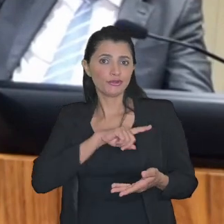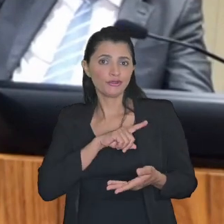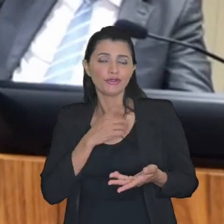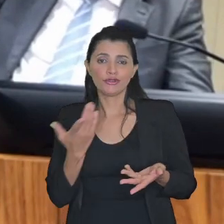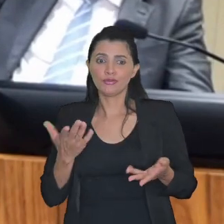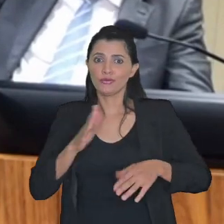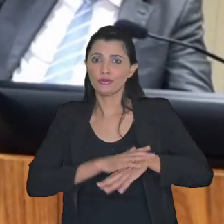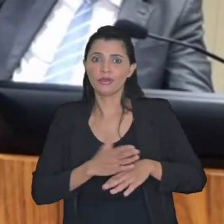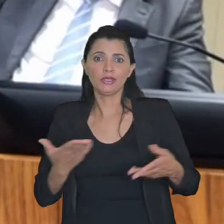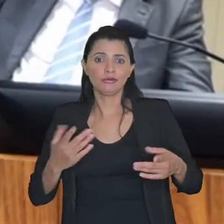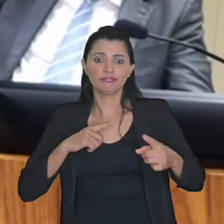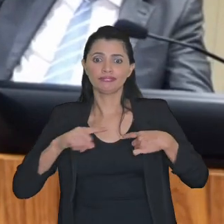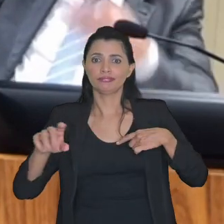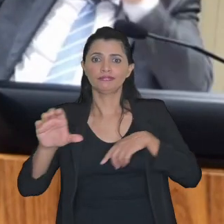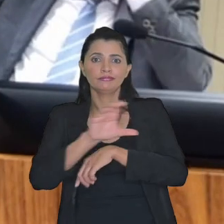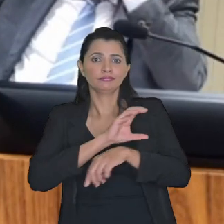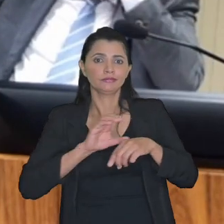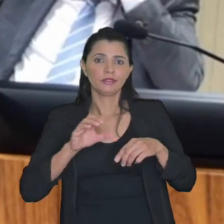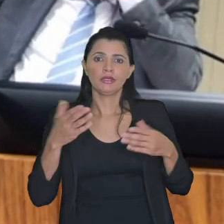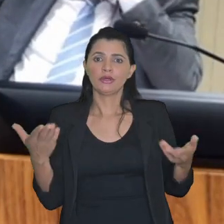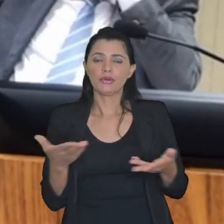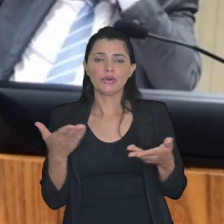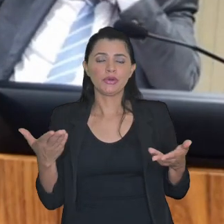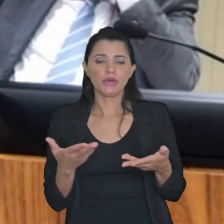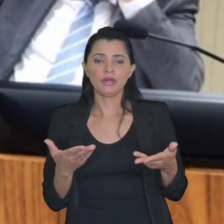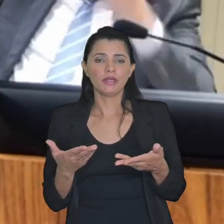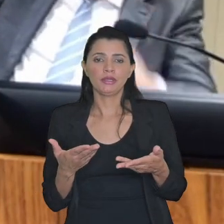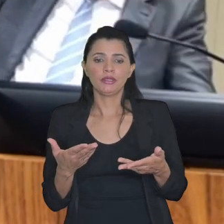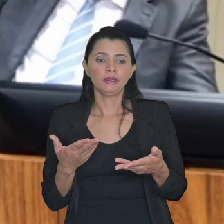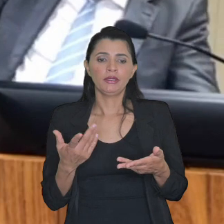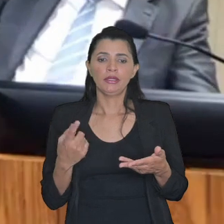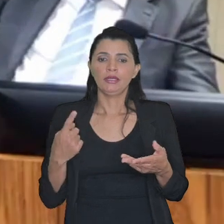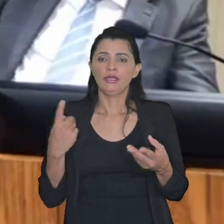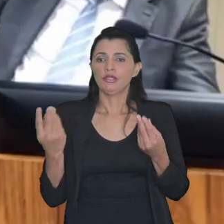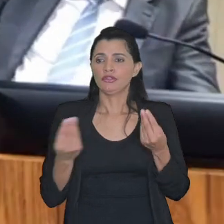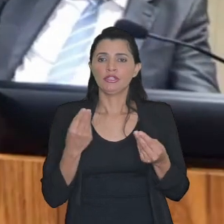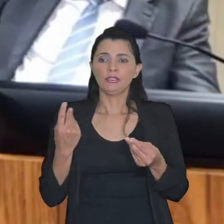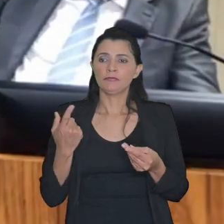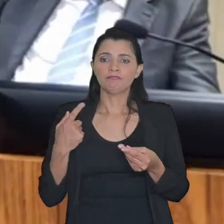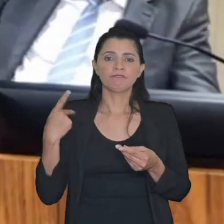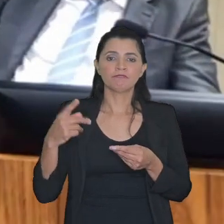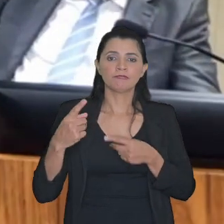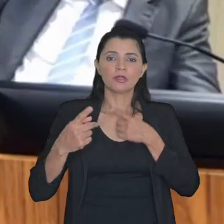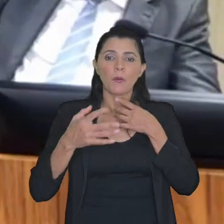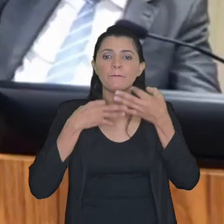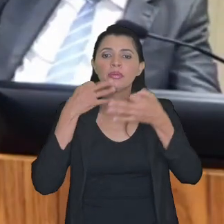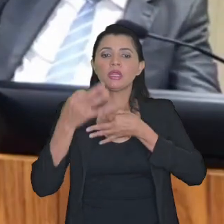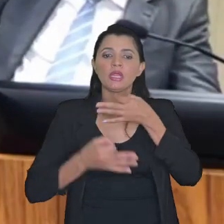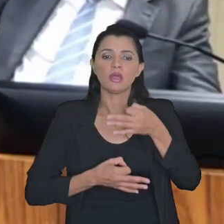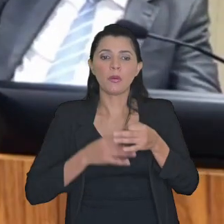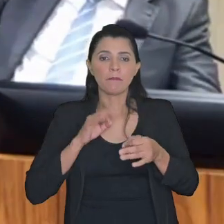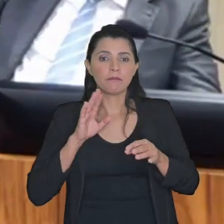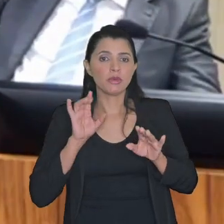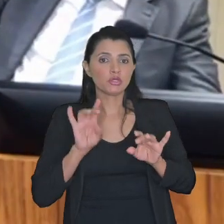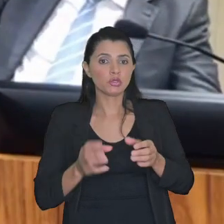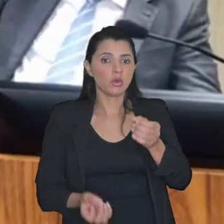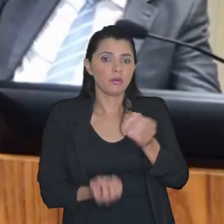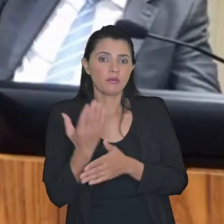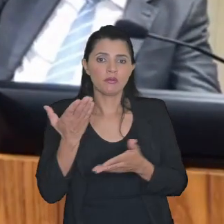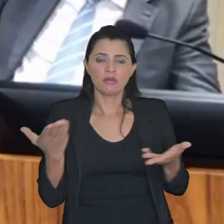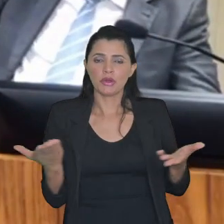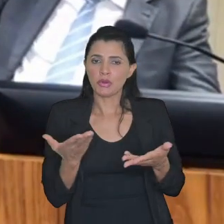um estado de inconsionalidade de secular só que a inconsionalidade apareceu agora